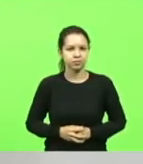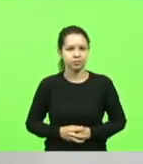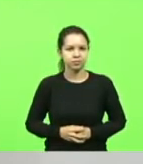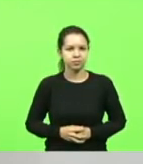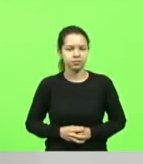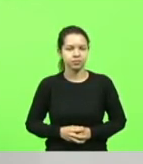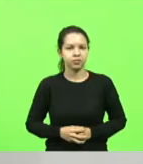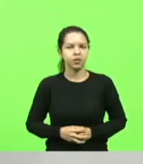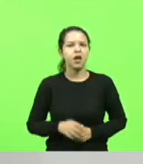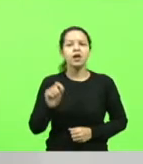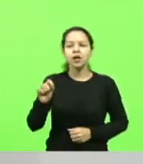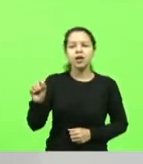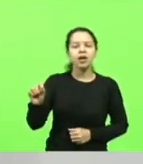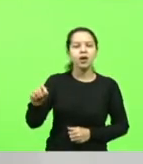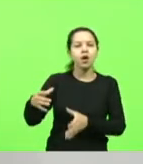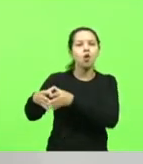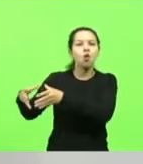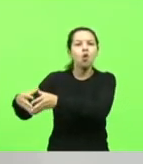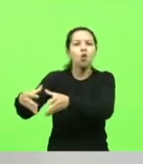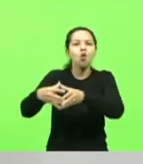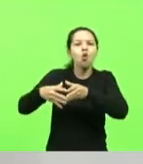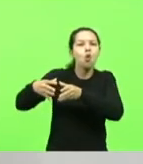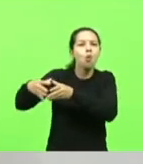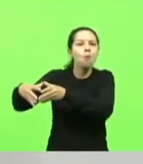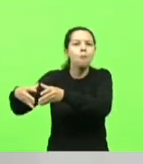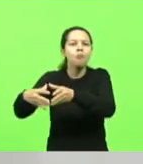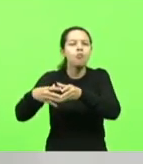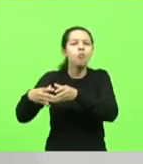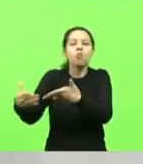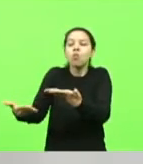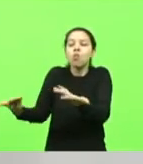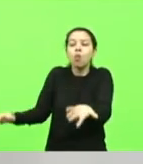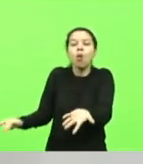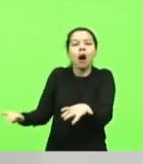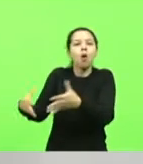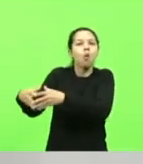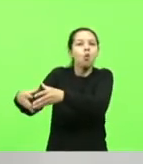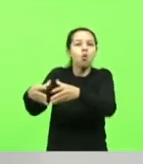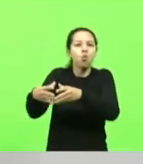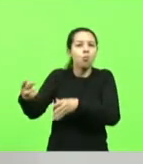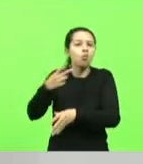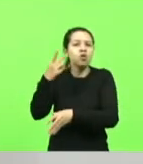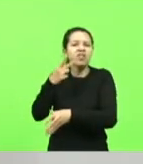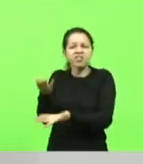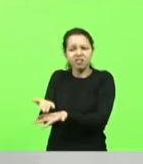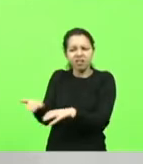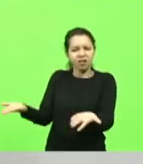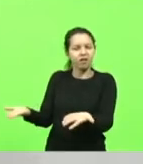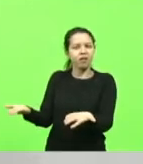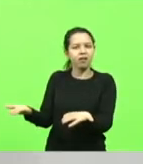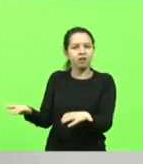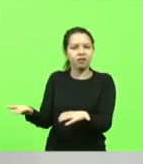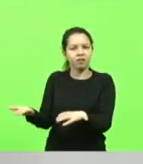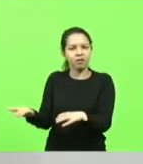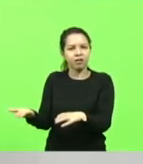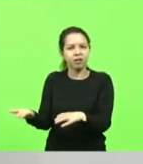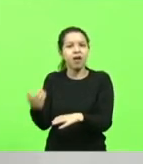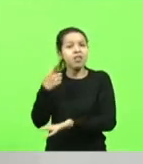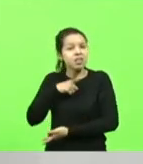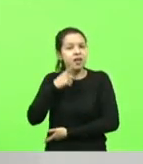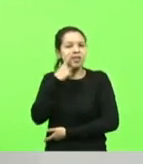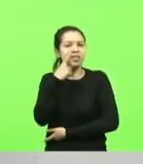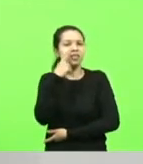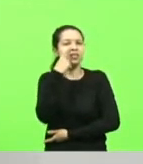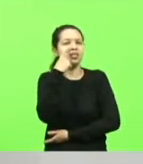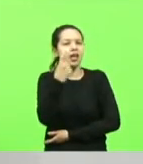Que tipo, que classe política é essa que tem o interesse